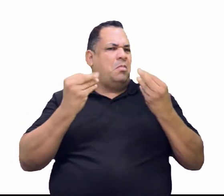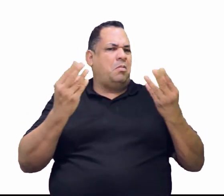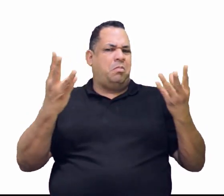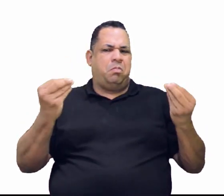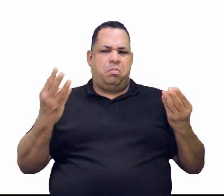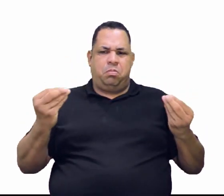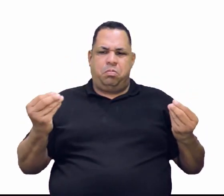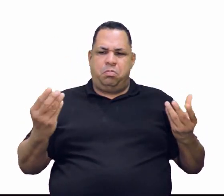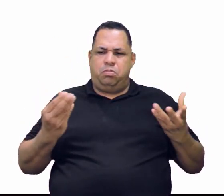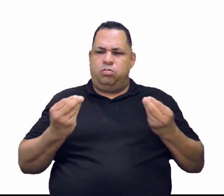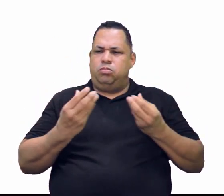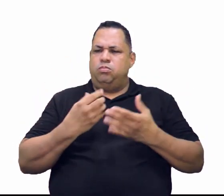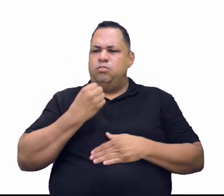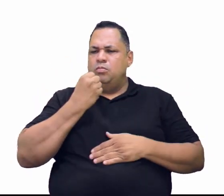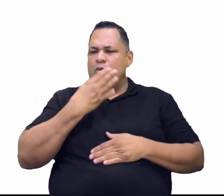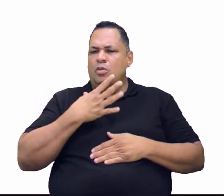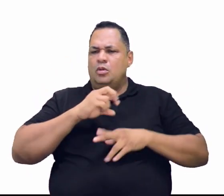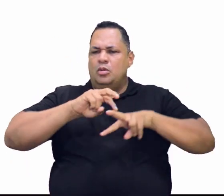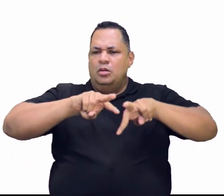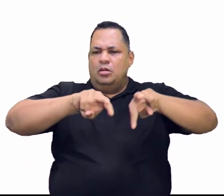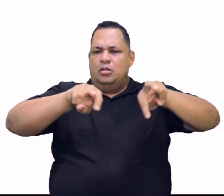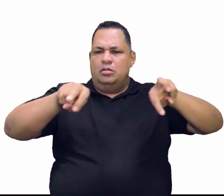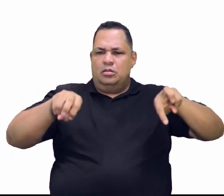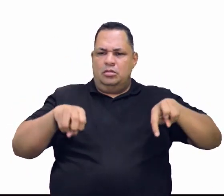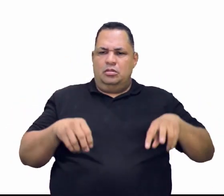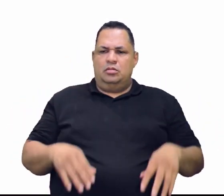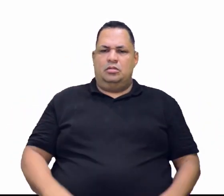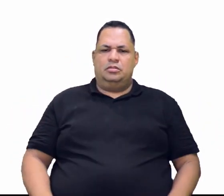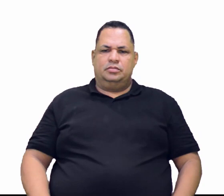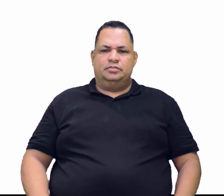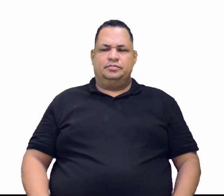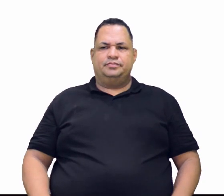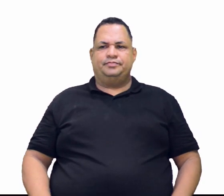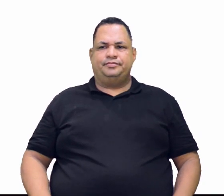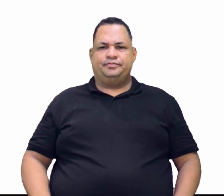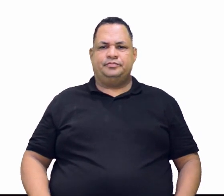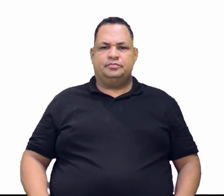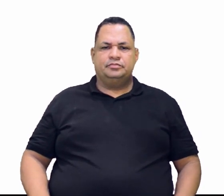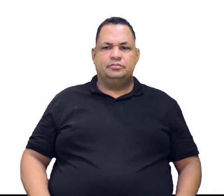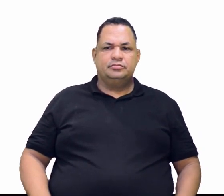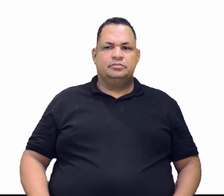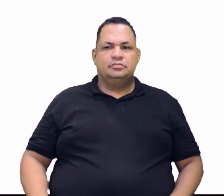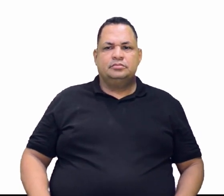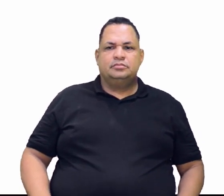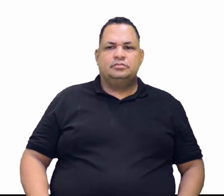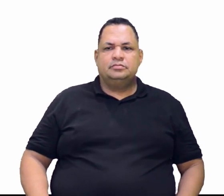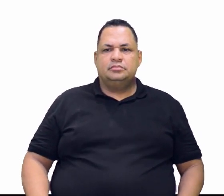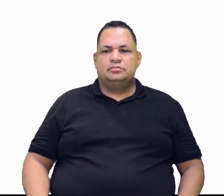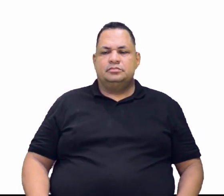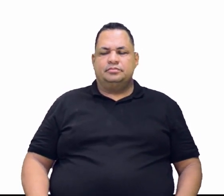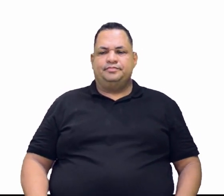muito, muito bem explorada. Tu não tem noção. A nossa, Caceterita.